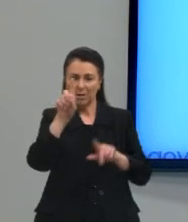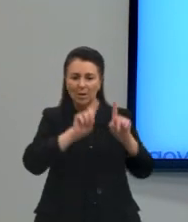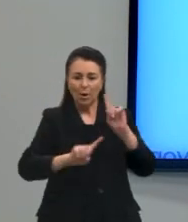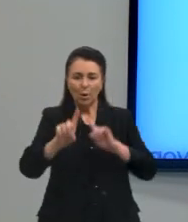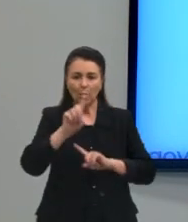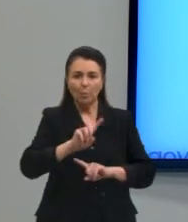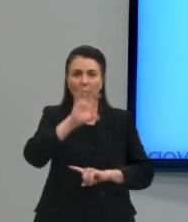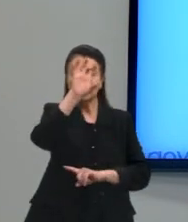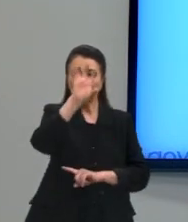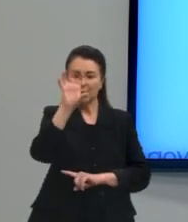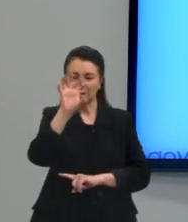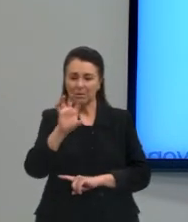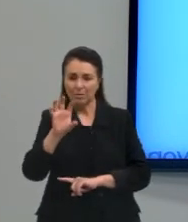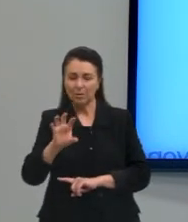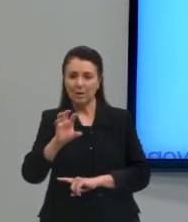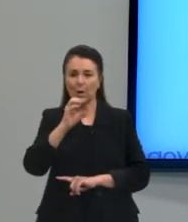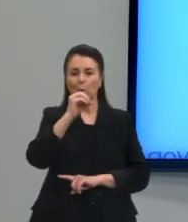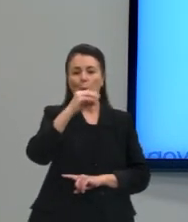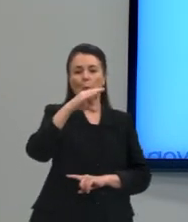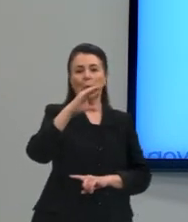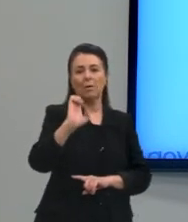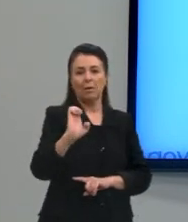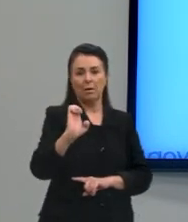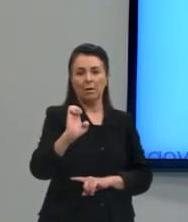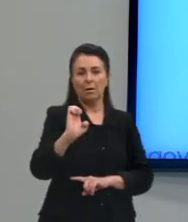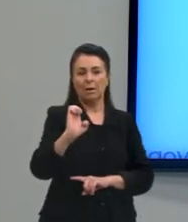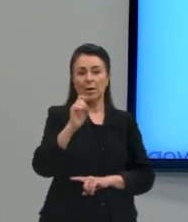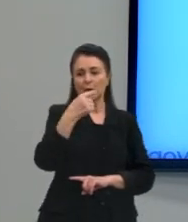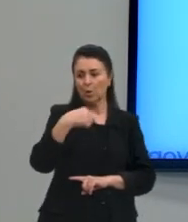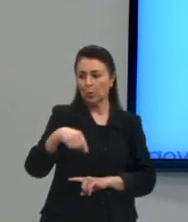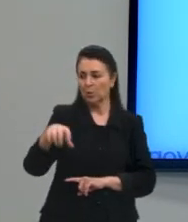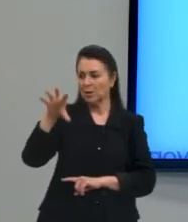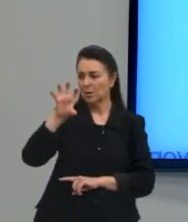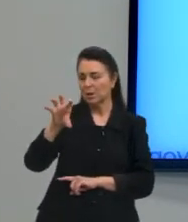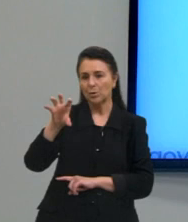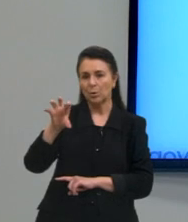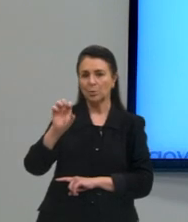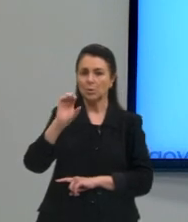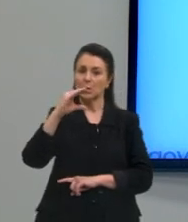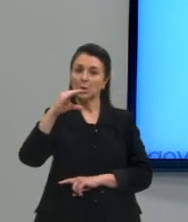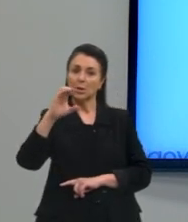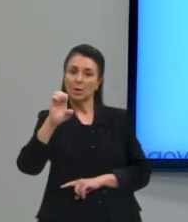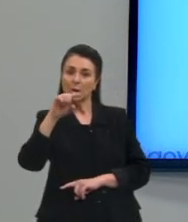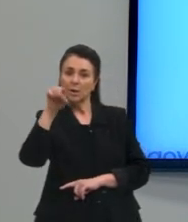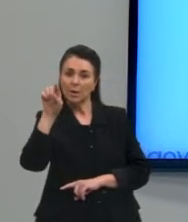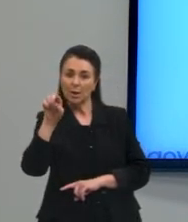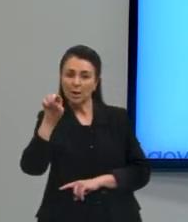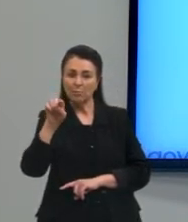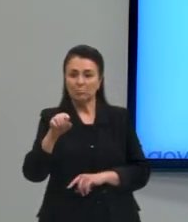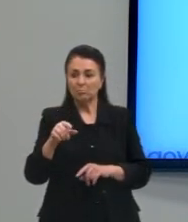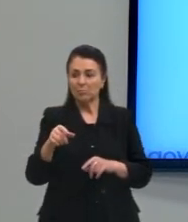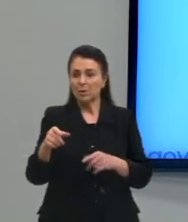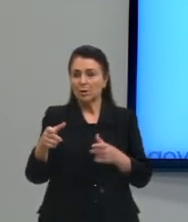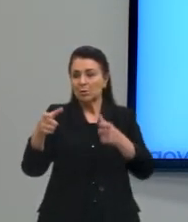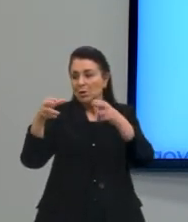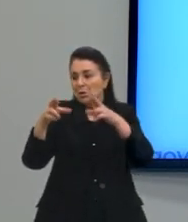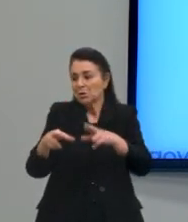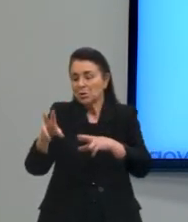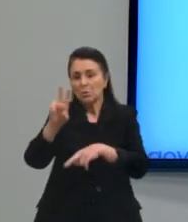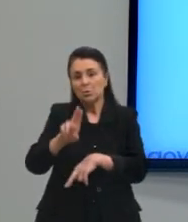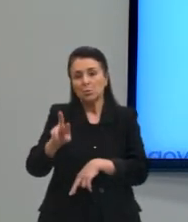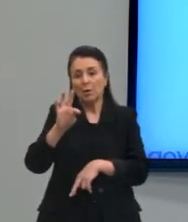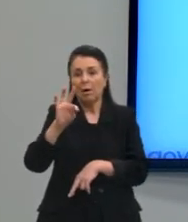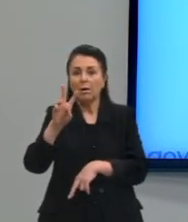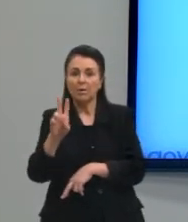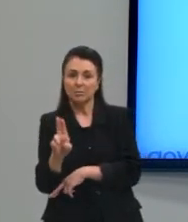é o C, em outras é só C, em algumas se fala tu. Então aqui a gente tem um exemplo de